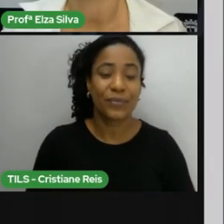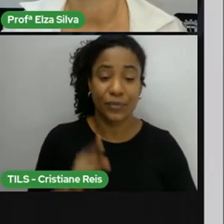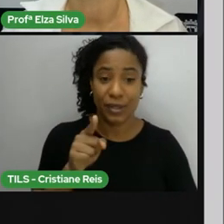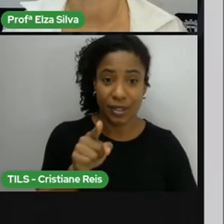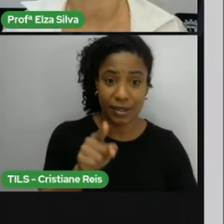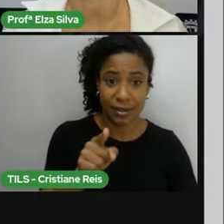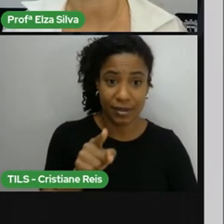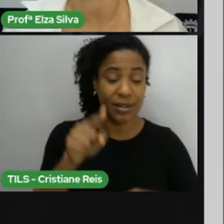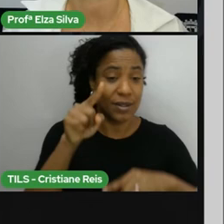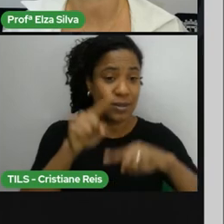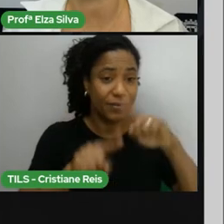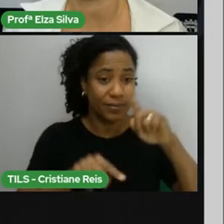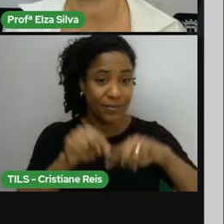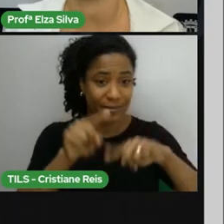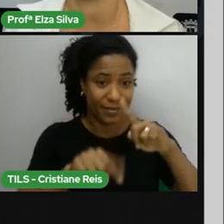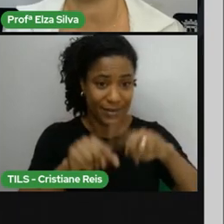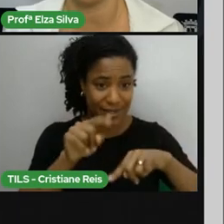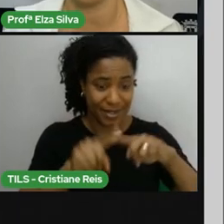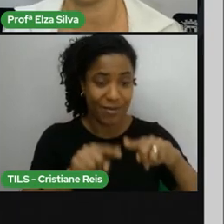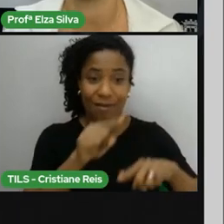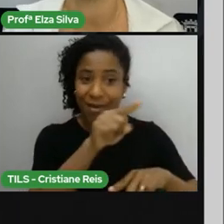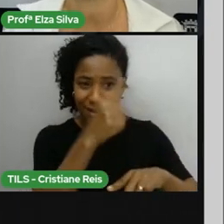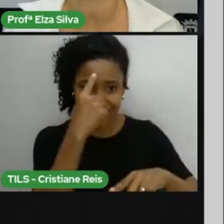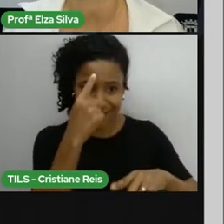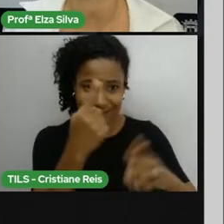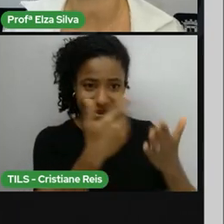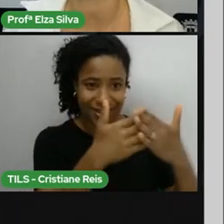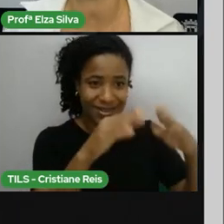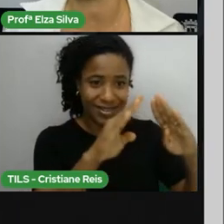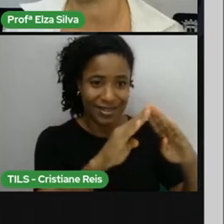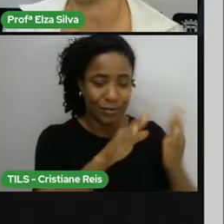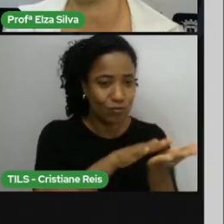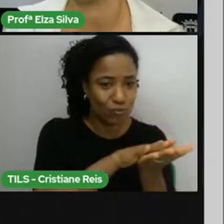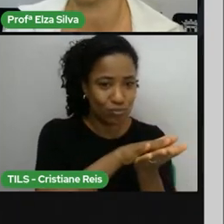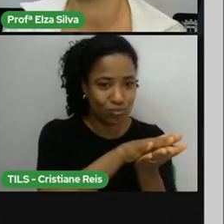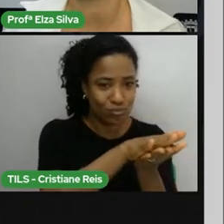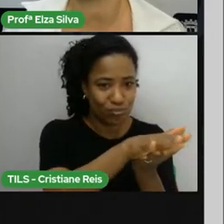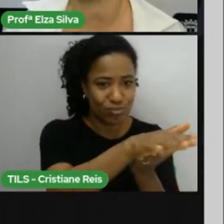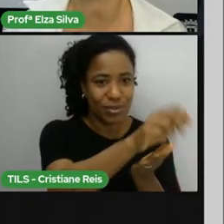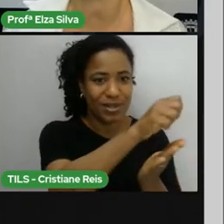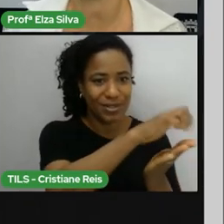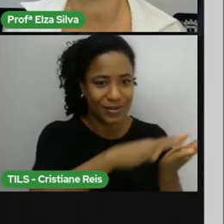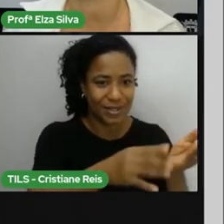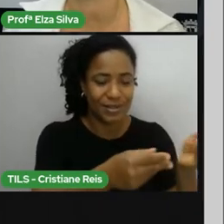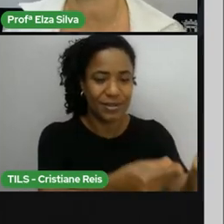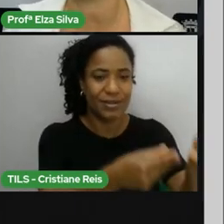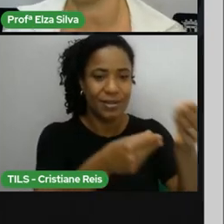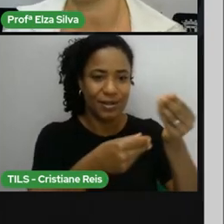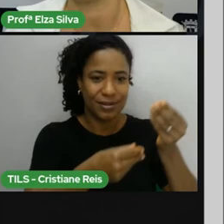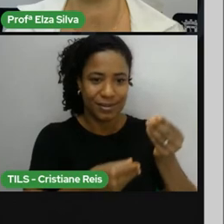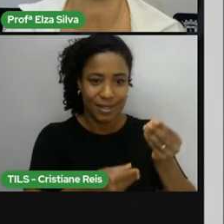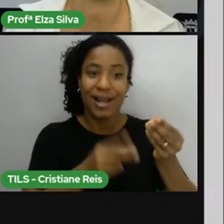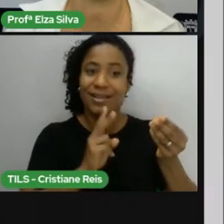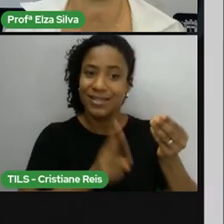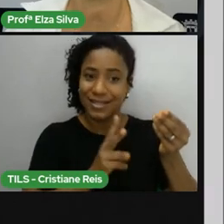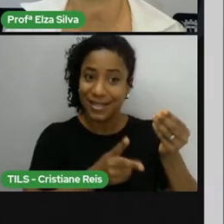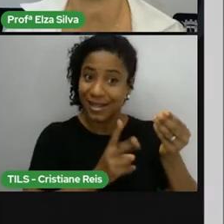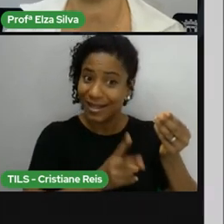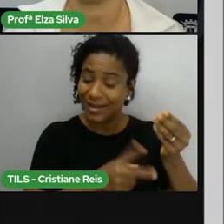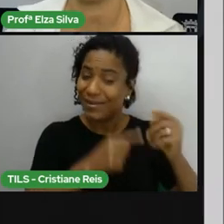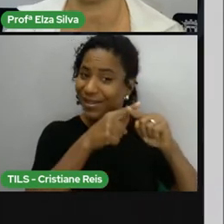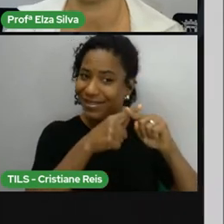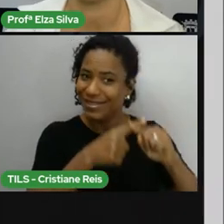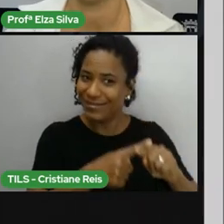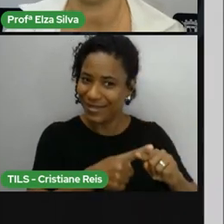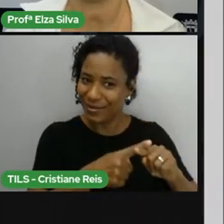que vocês recebem da escola, o material impresso, sempre tem um desafio de todas as